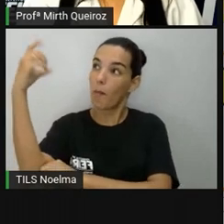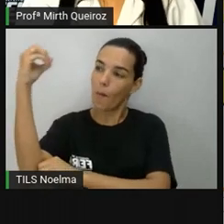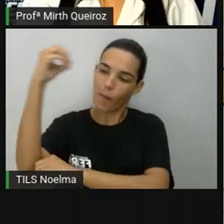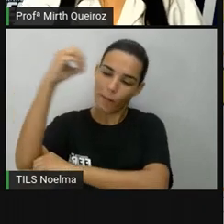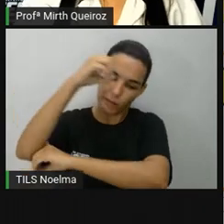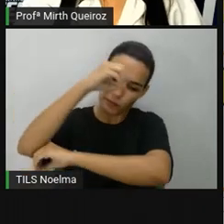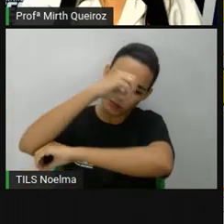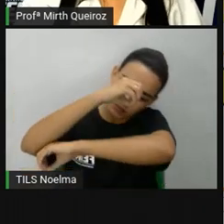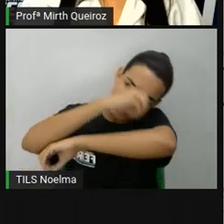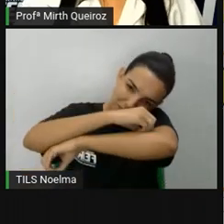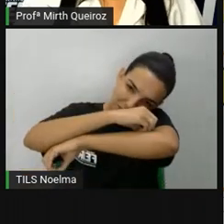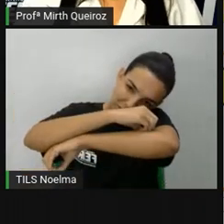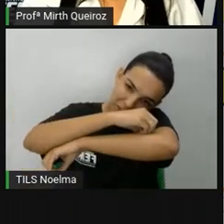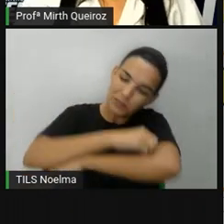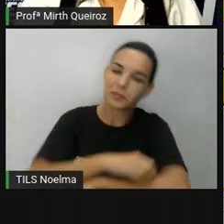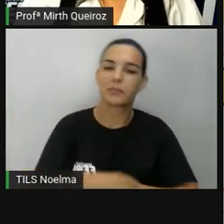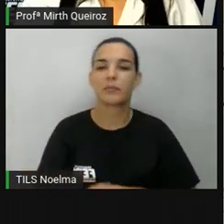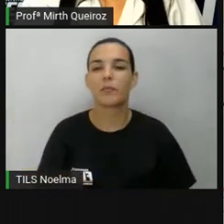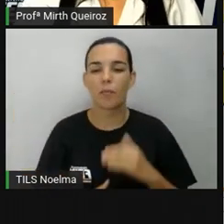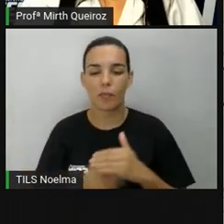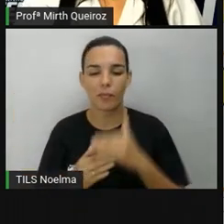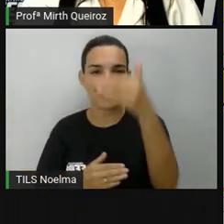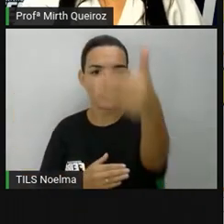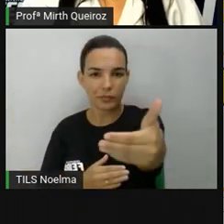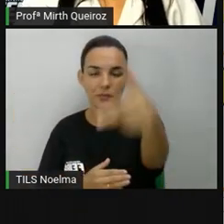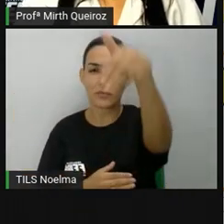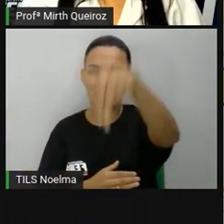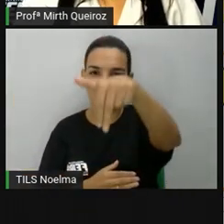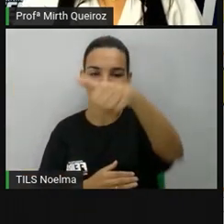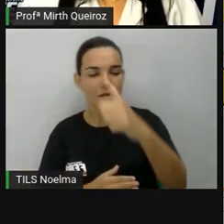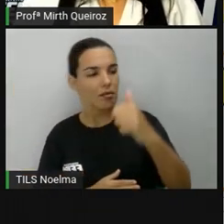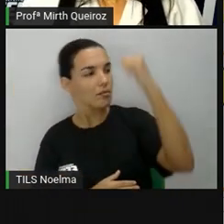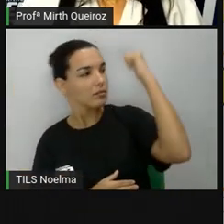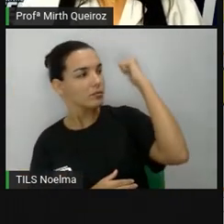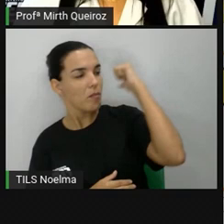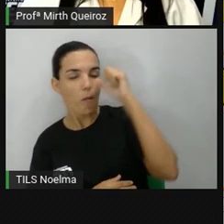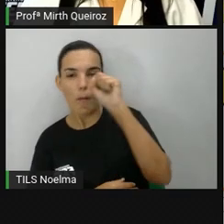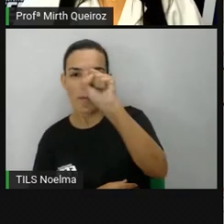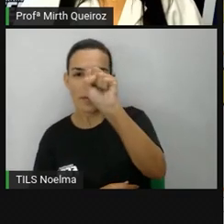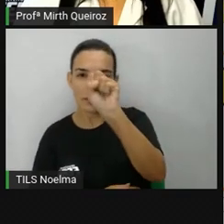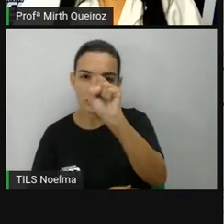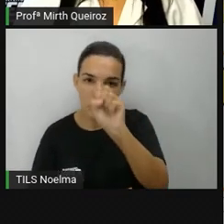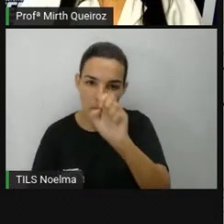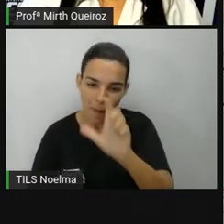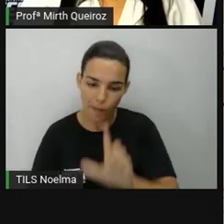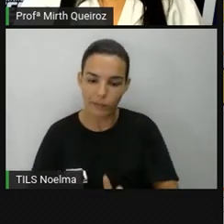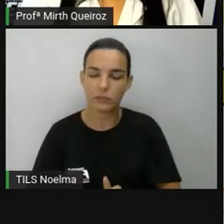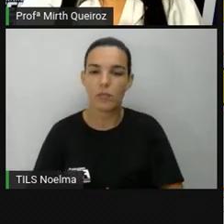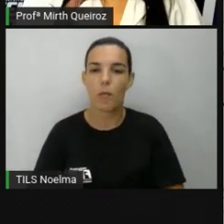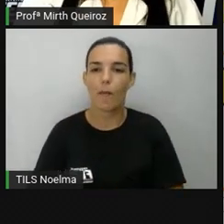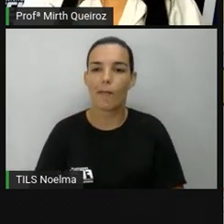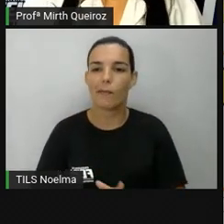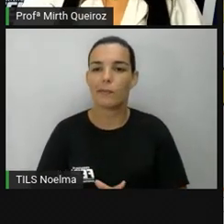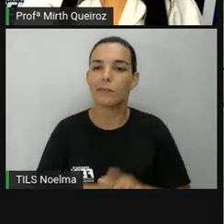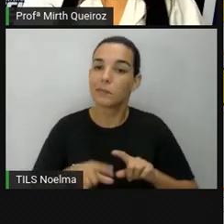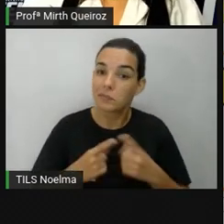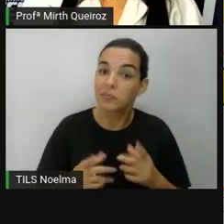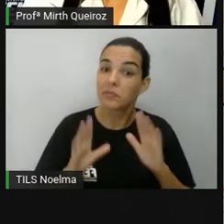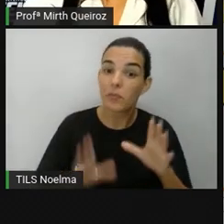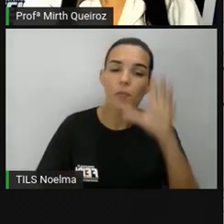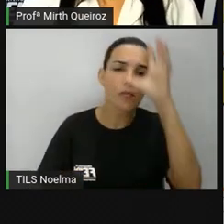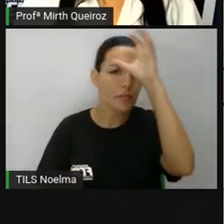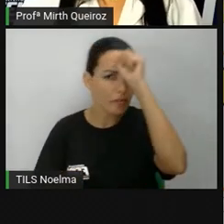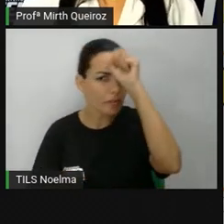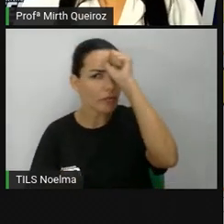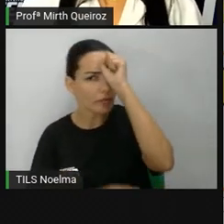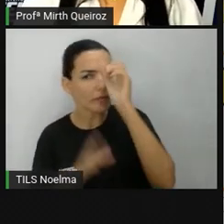frente, norte, atrás da gente seria o sul. Certo? Isso a gente já